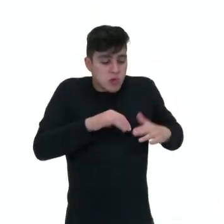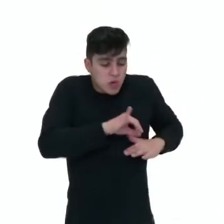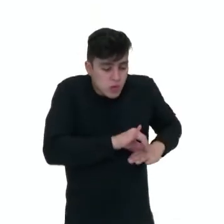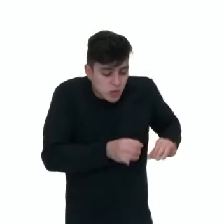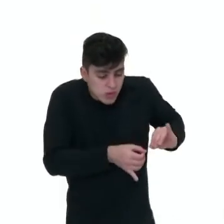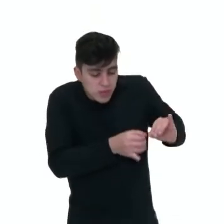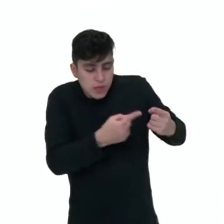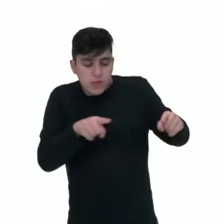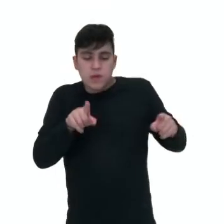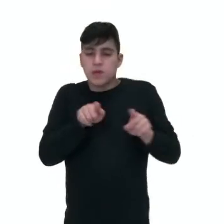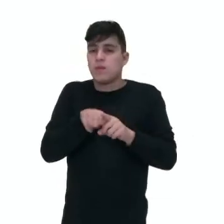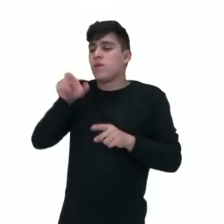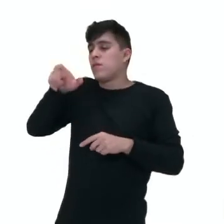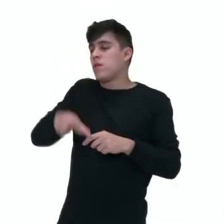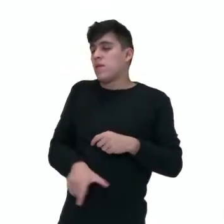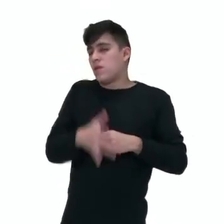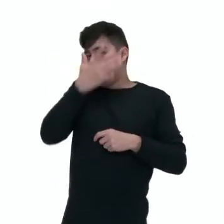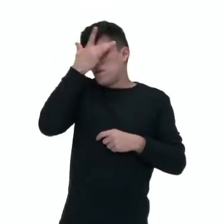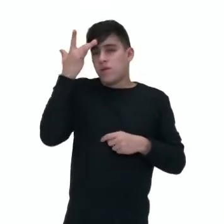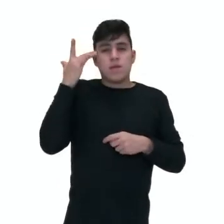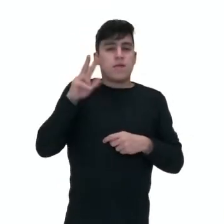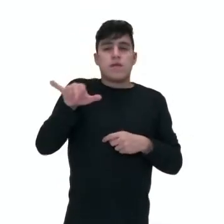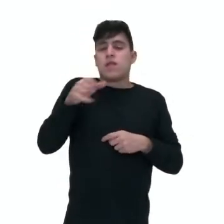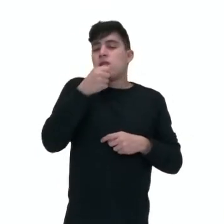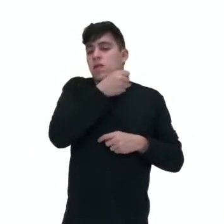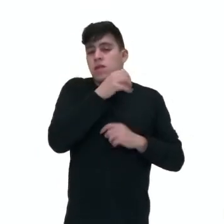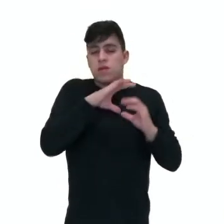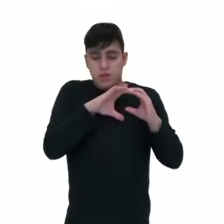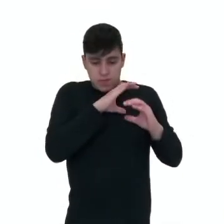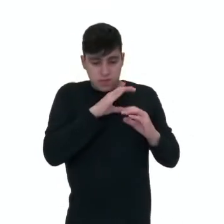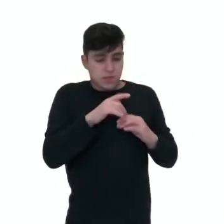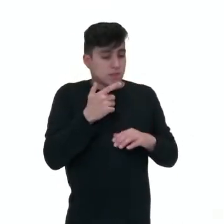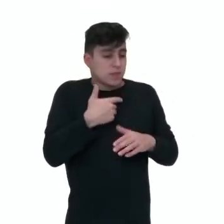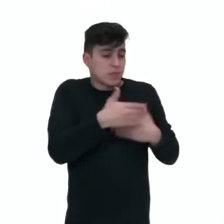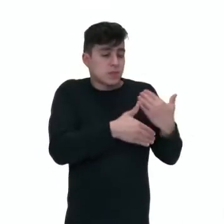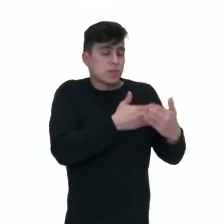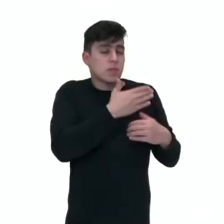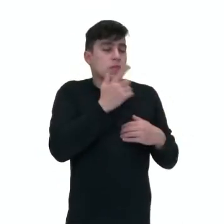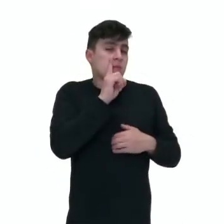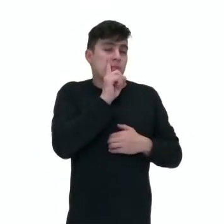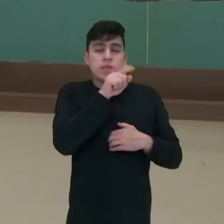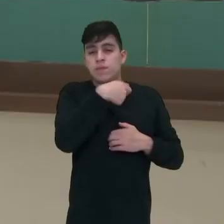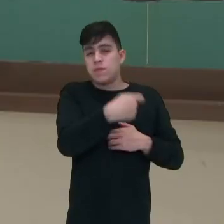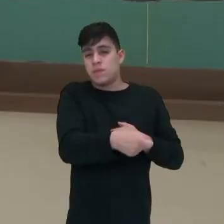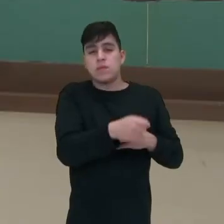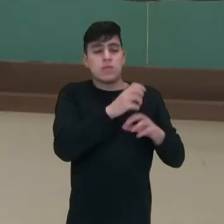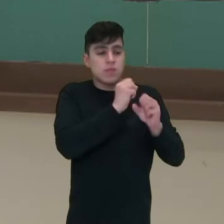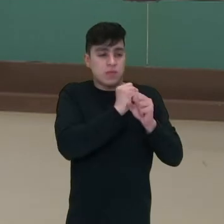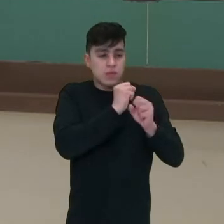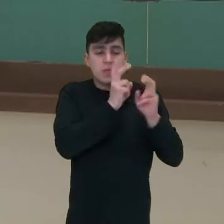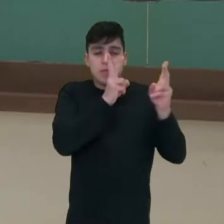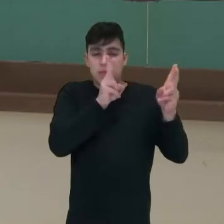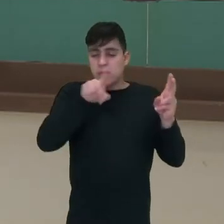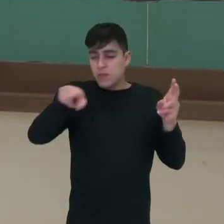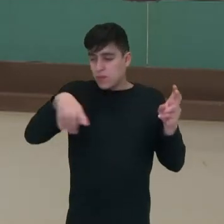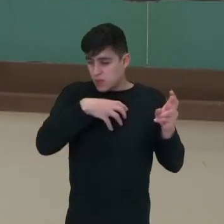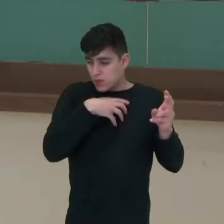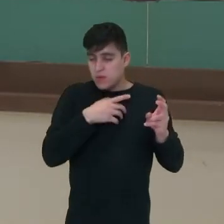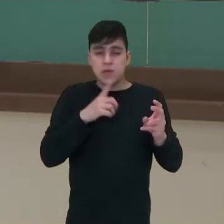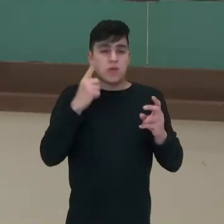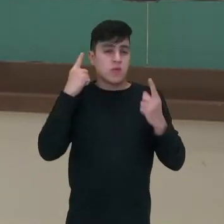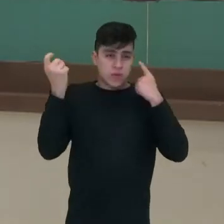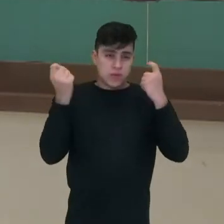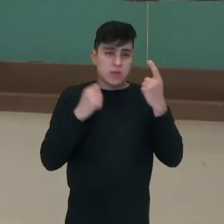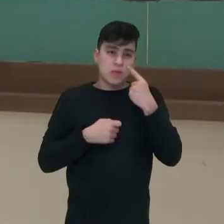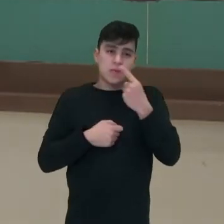como para a voz do cantor ou dos cantores, né? A duração do silêncio pode ser medida da mesma forma que a do som, né? Então, vai ter